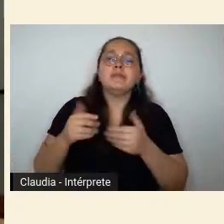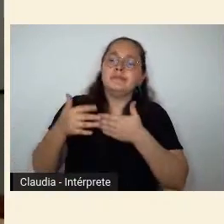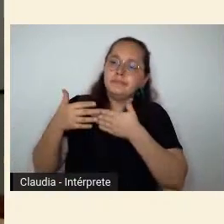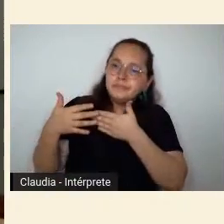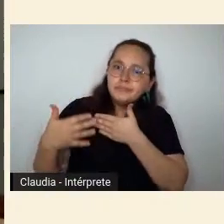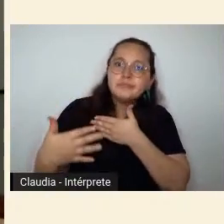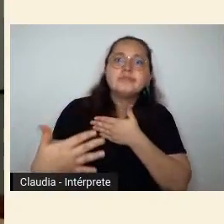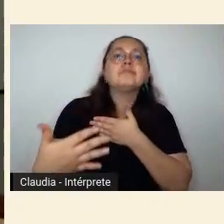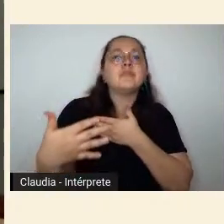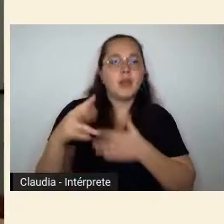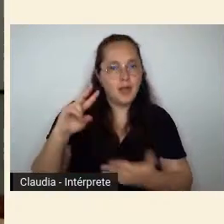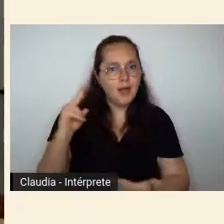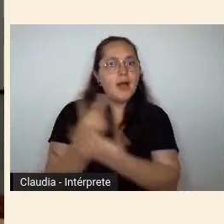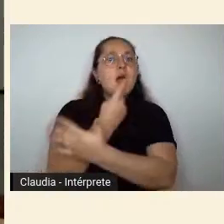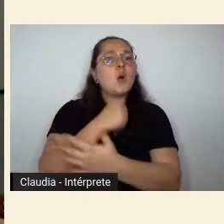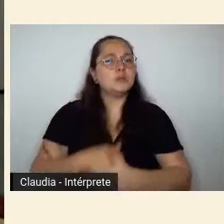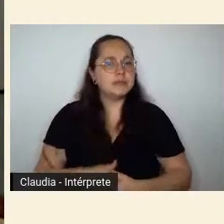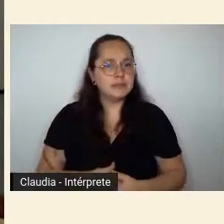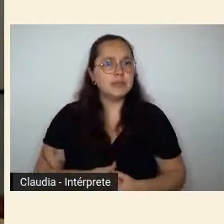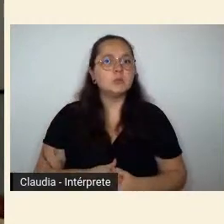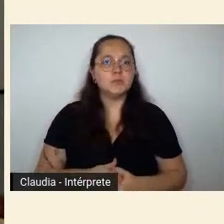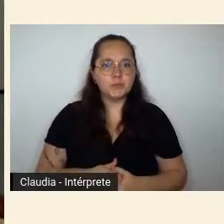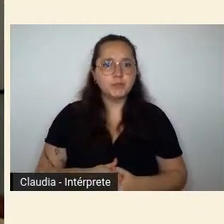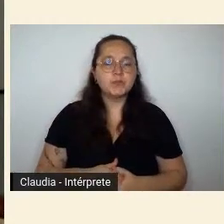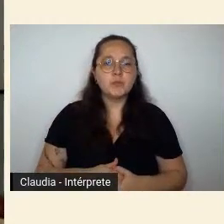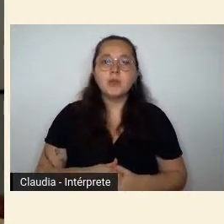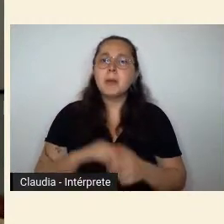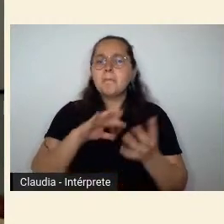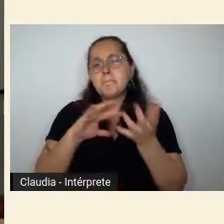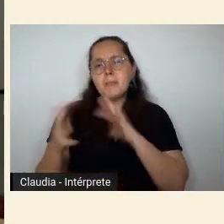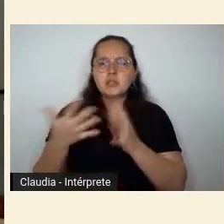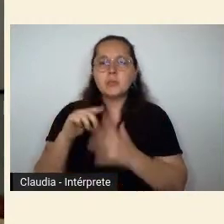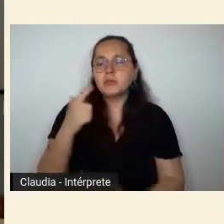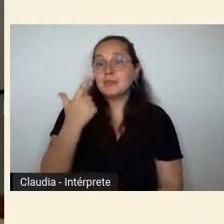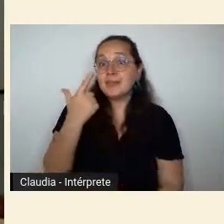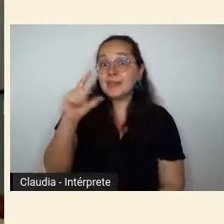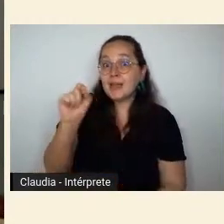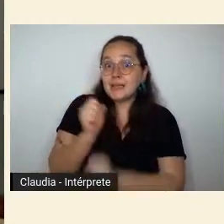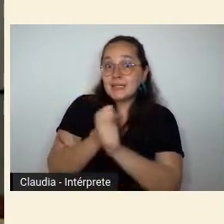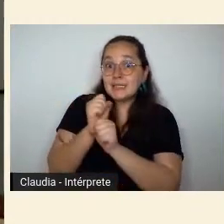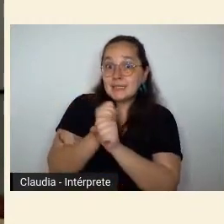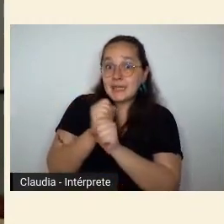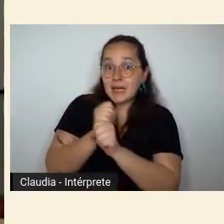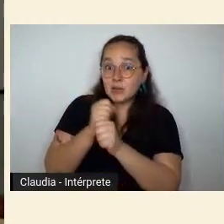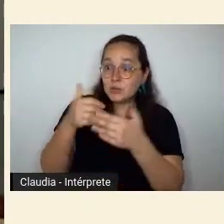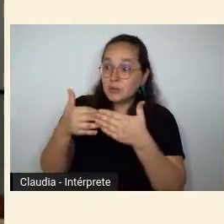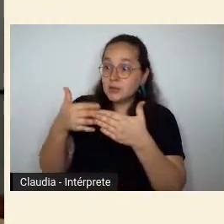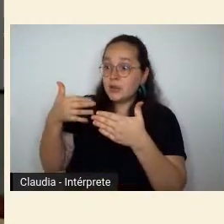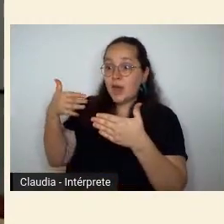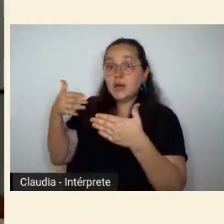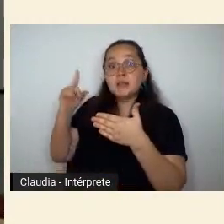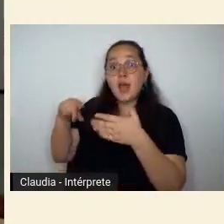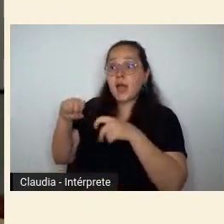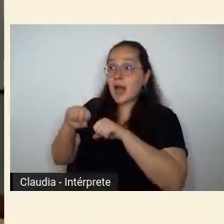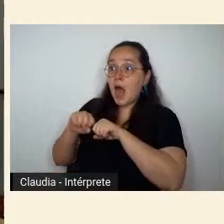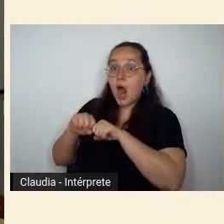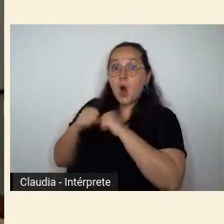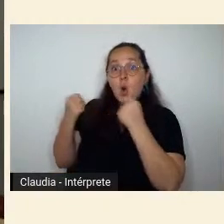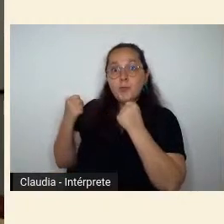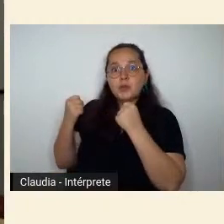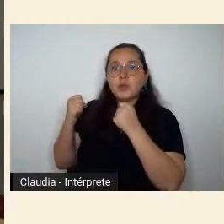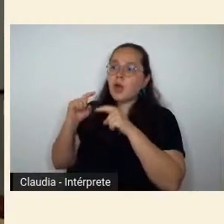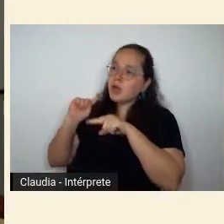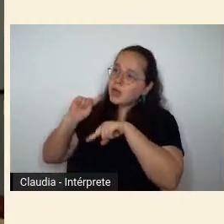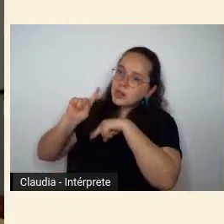de alguma forma em pouco mais de 10 anos aquilo que funcionara como ato de ruptura se transformava em uma